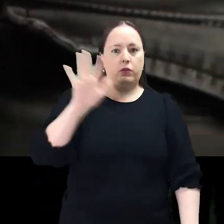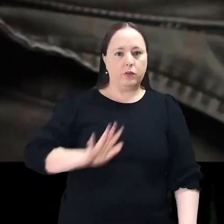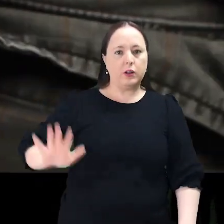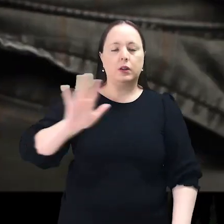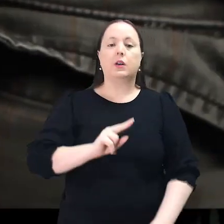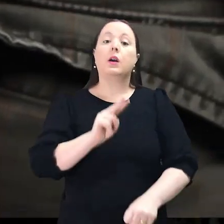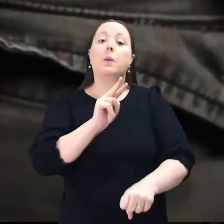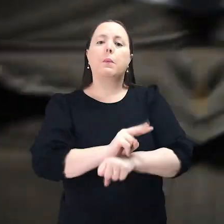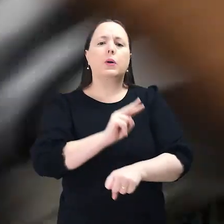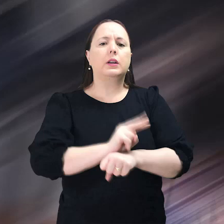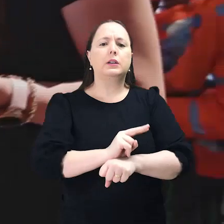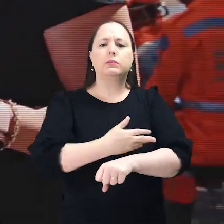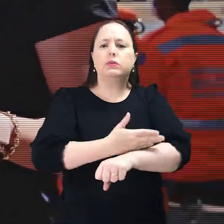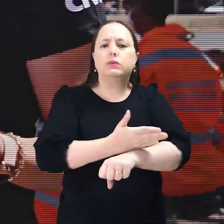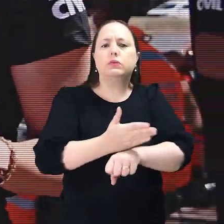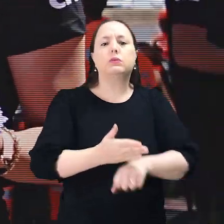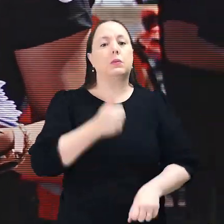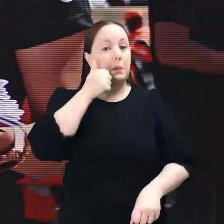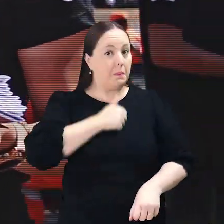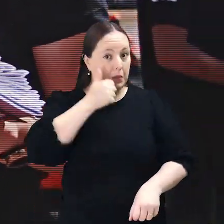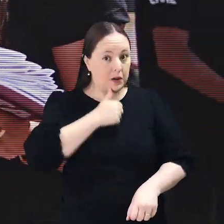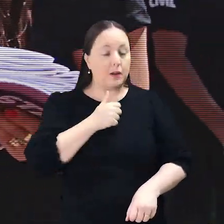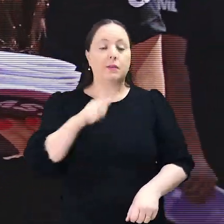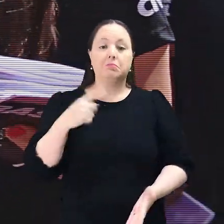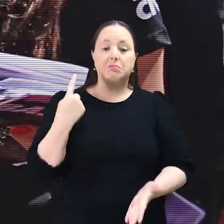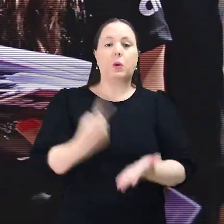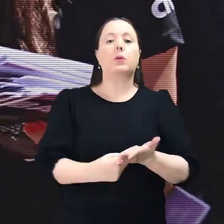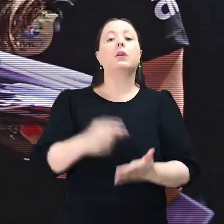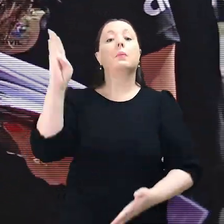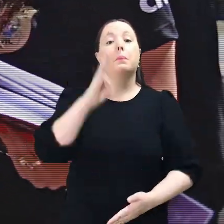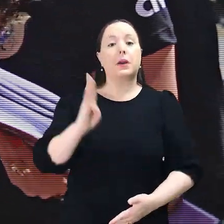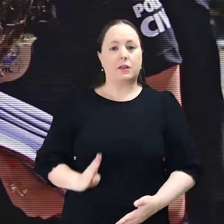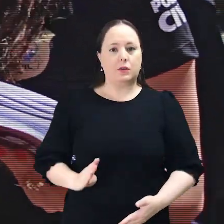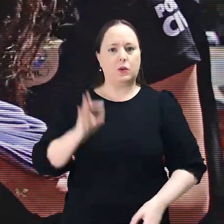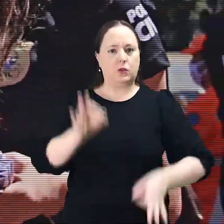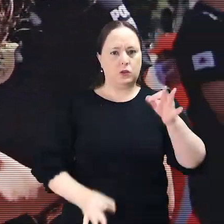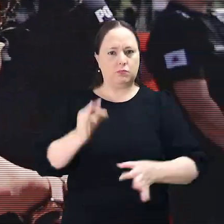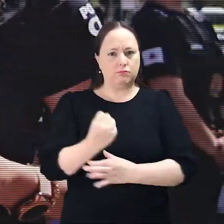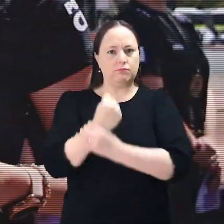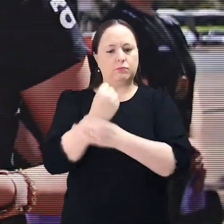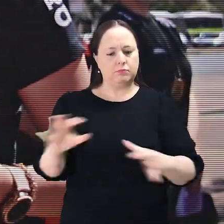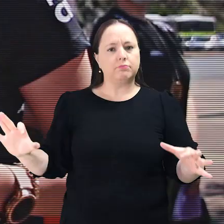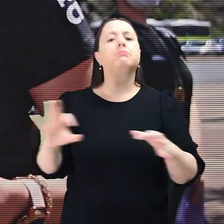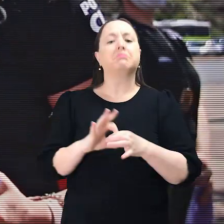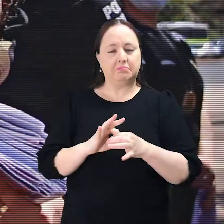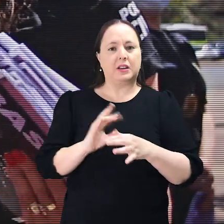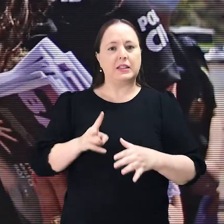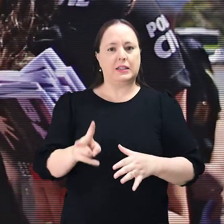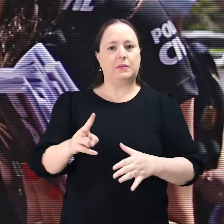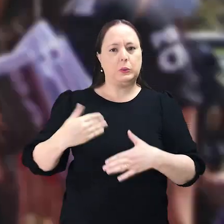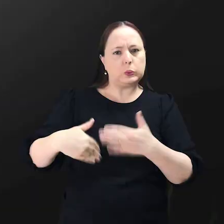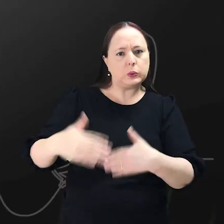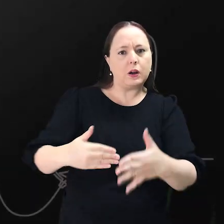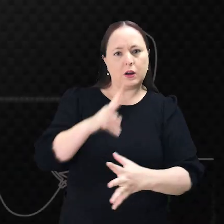Proteção incondicional à mulher. Esse é o compromisso de um Brasil onde a justiça e a segurança pública estão cada